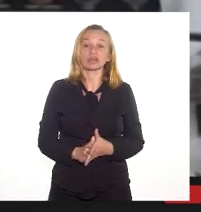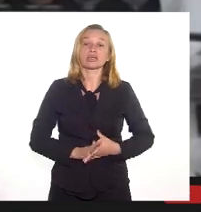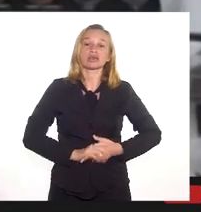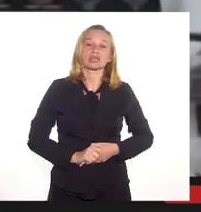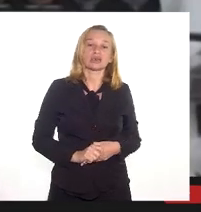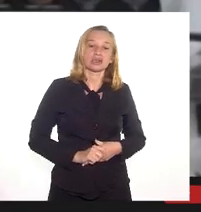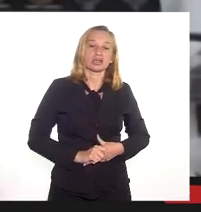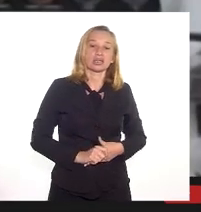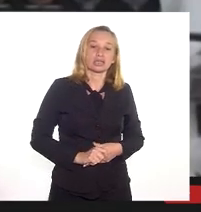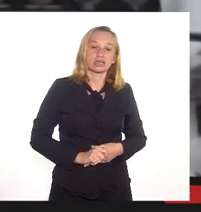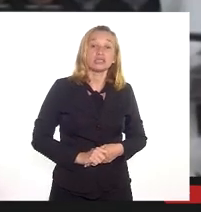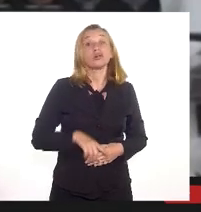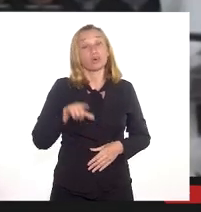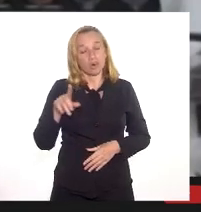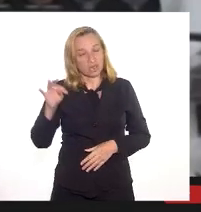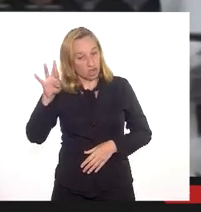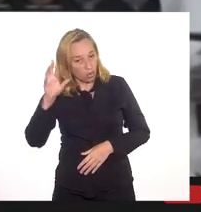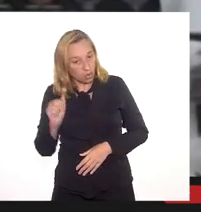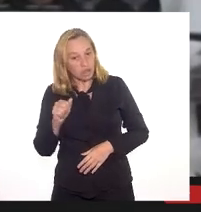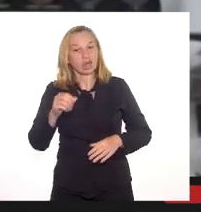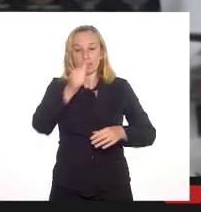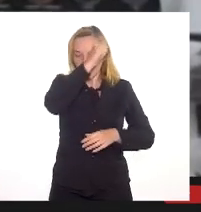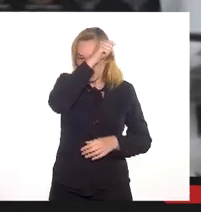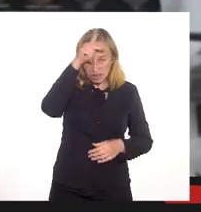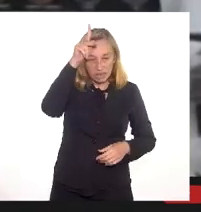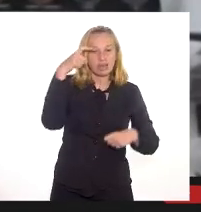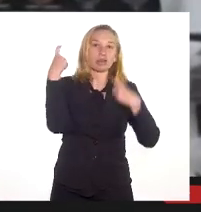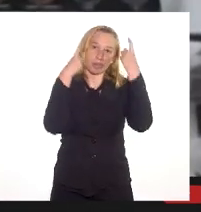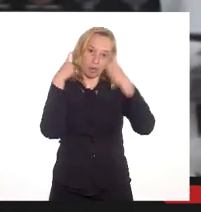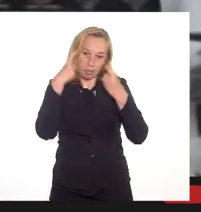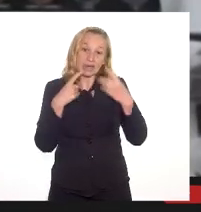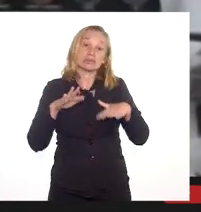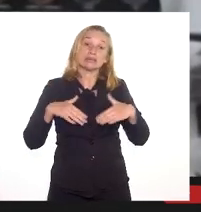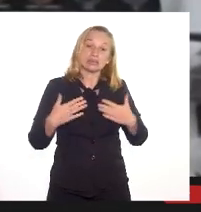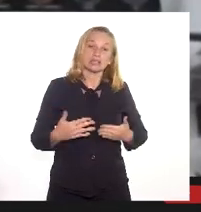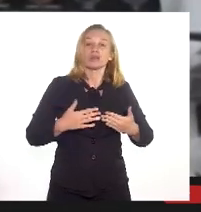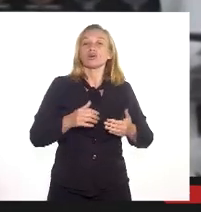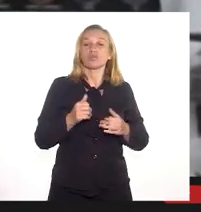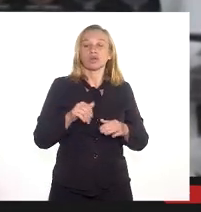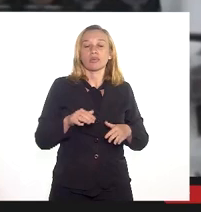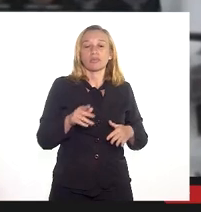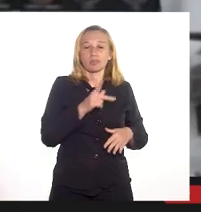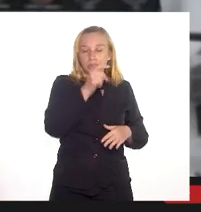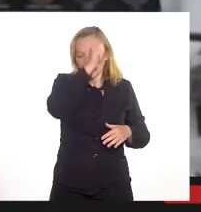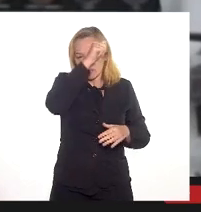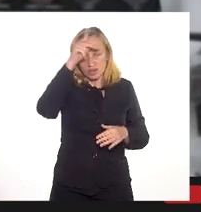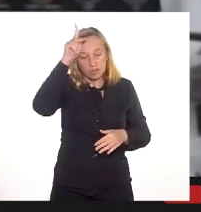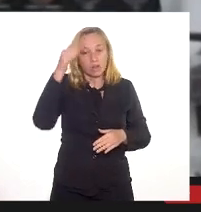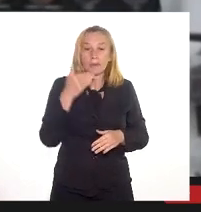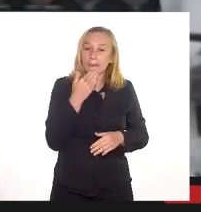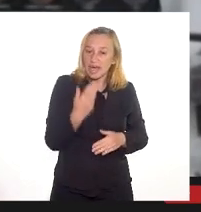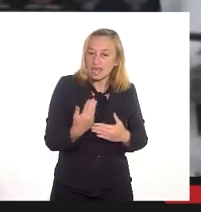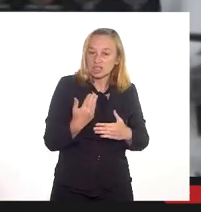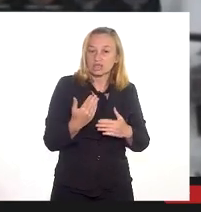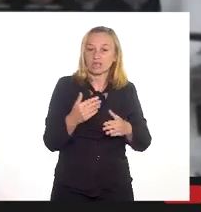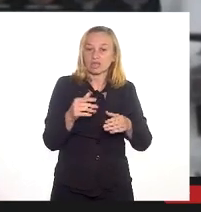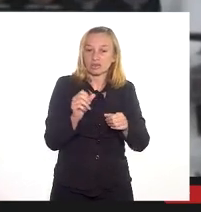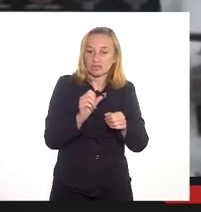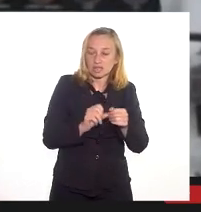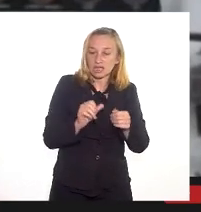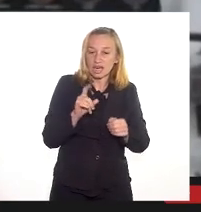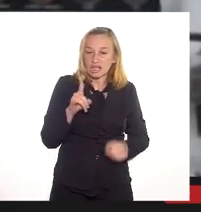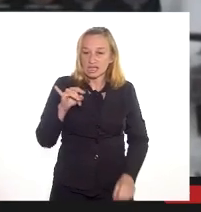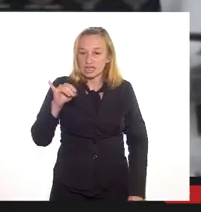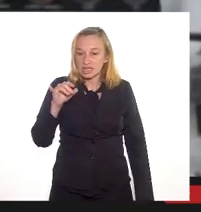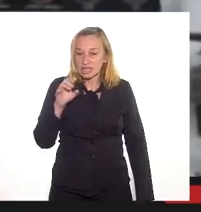essa teoria é que a prefeitura está muito preocupada. Então, quando a prefeitura propõe fazer uma área de